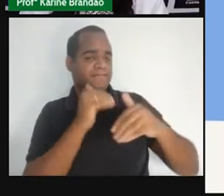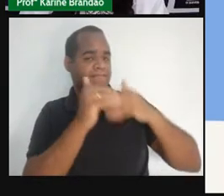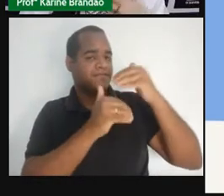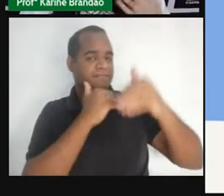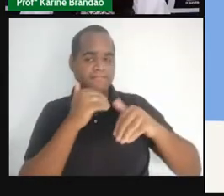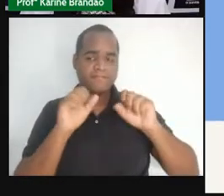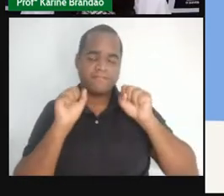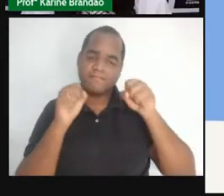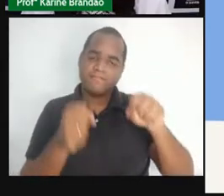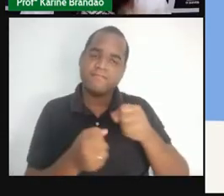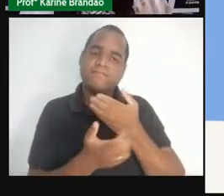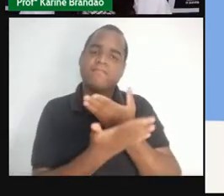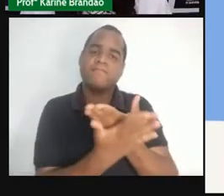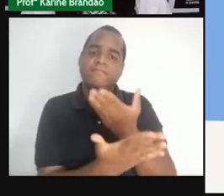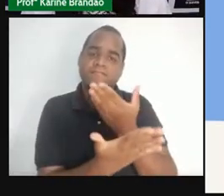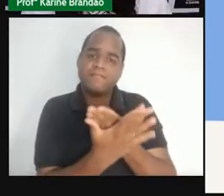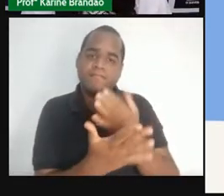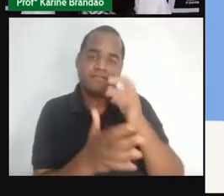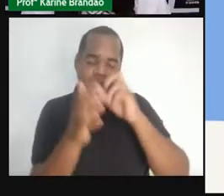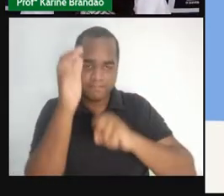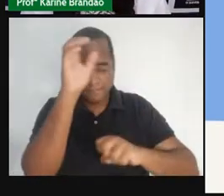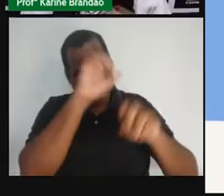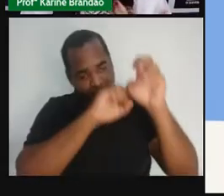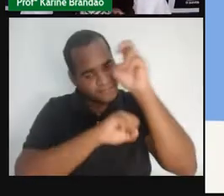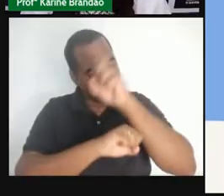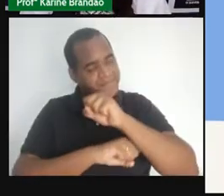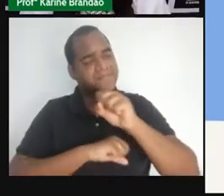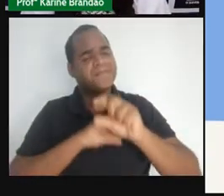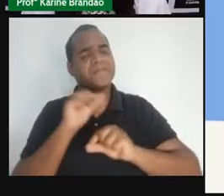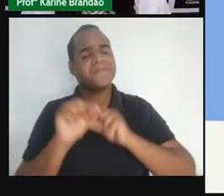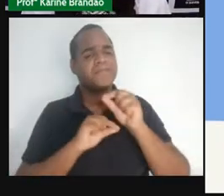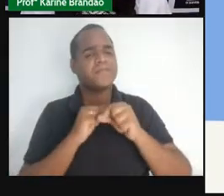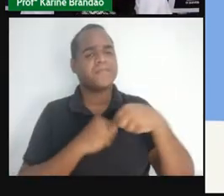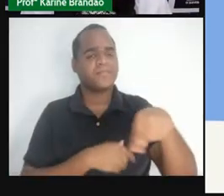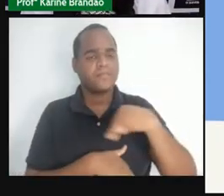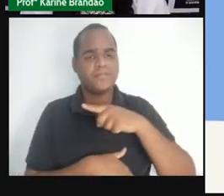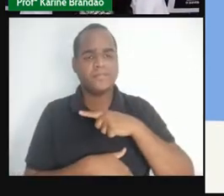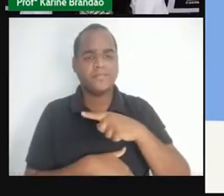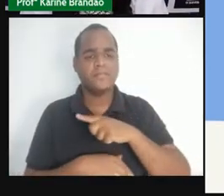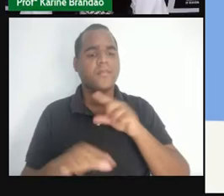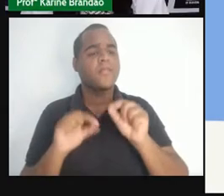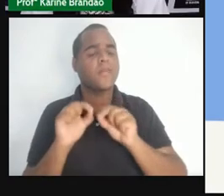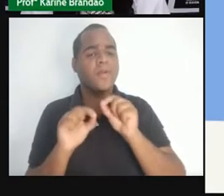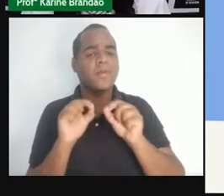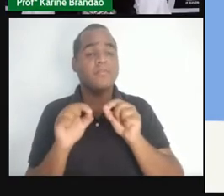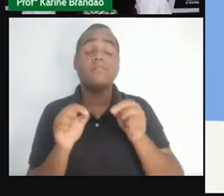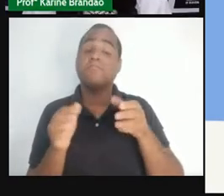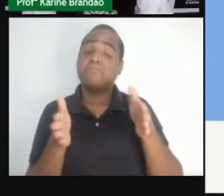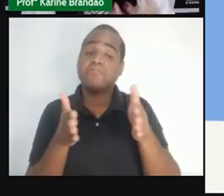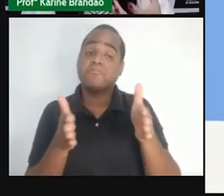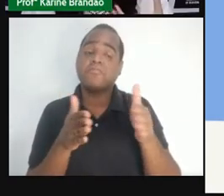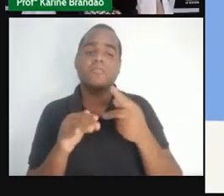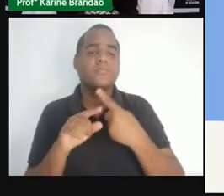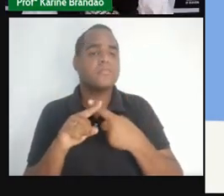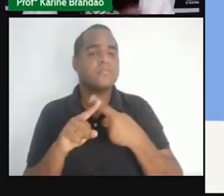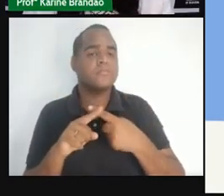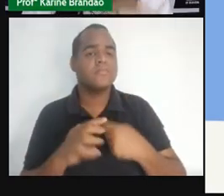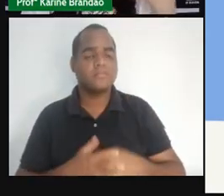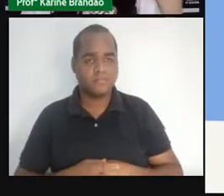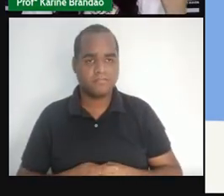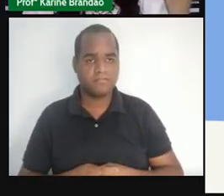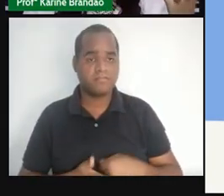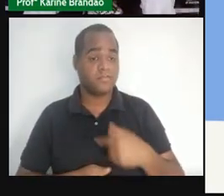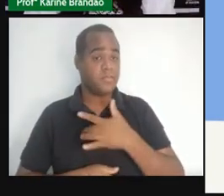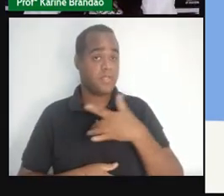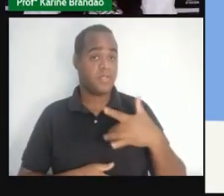estudo, de acompanhamento, de aprendizados, né? Que nós tivemos ao longo desse período. O quê também? Que a saúde é